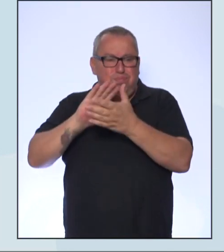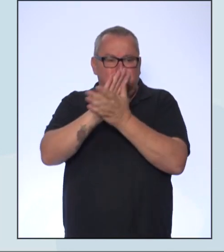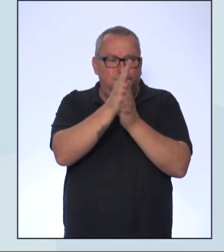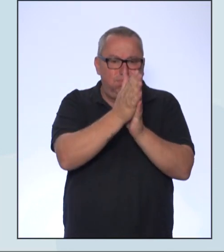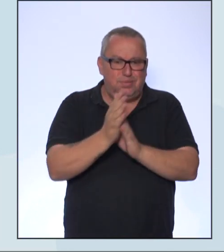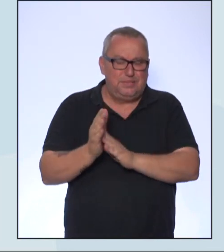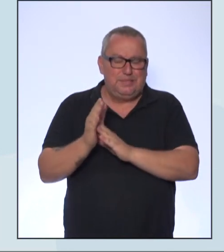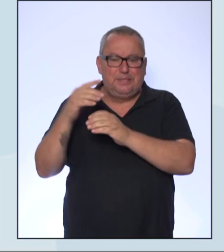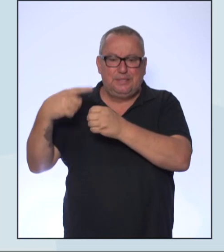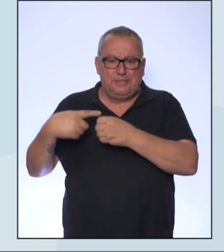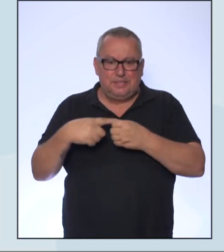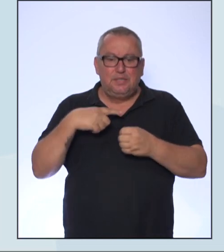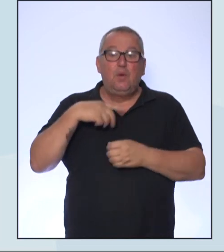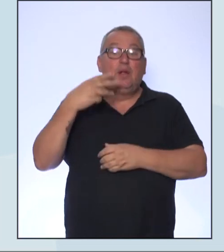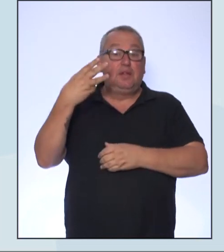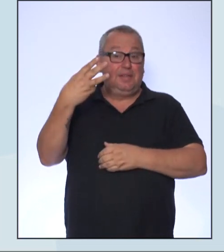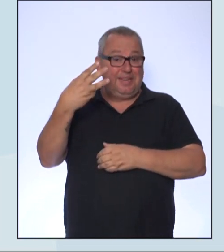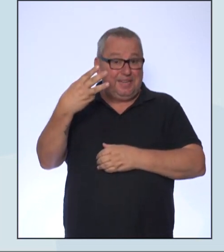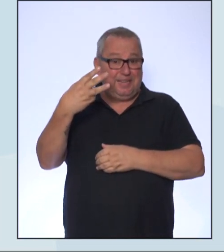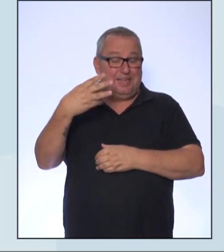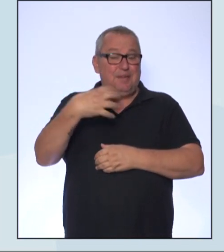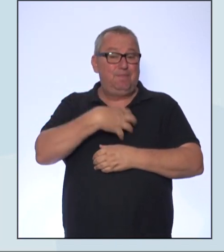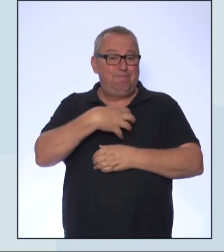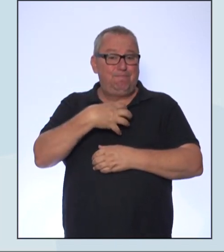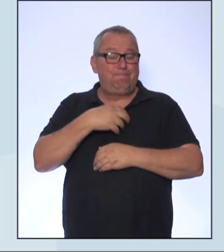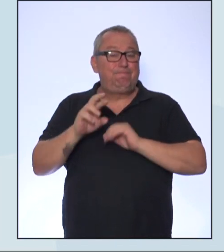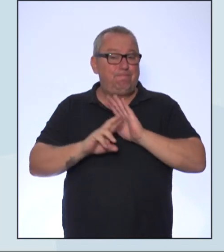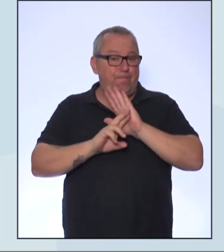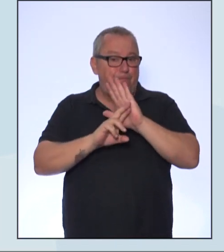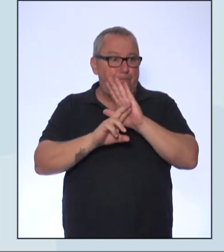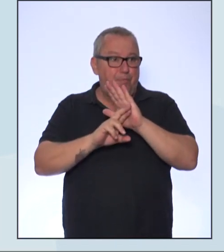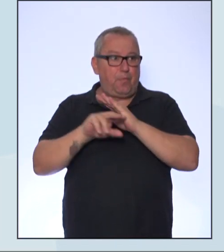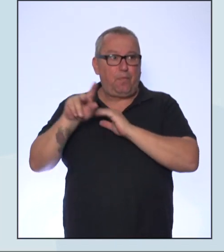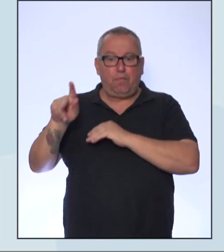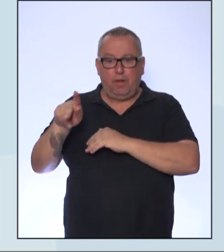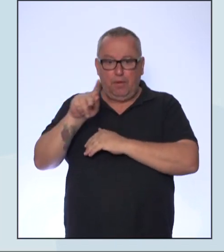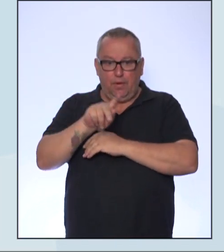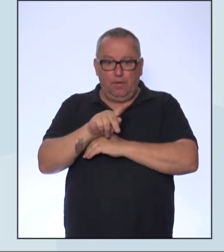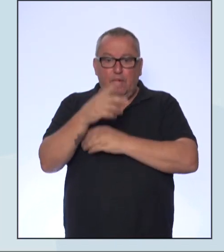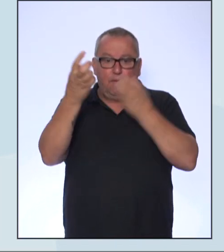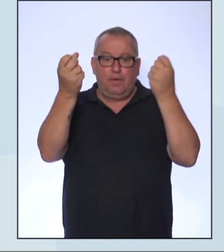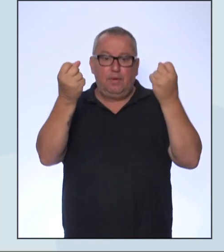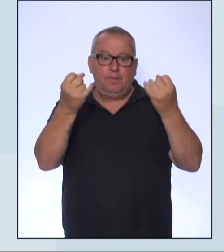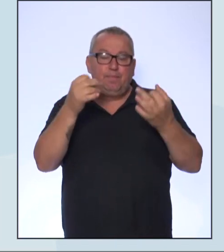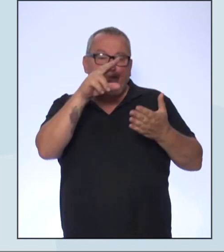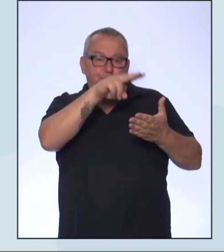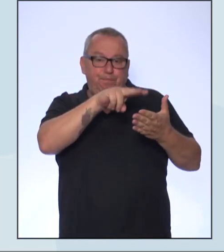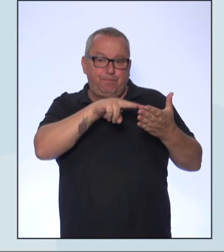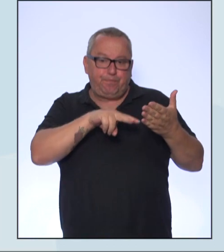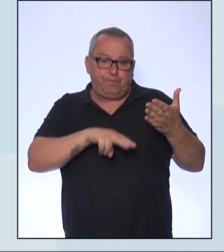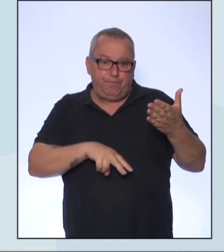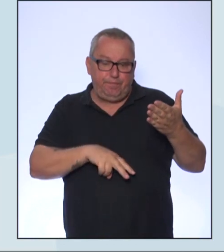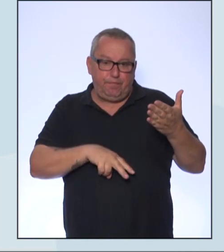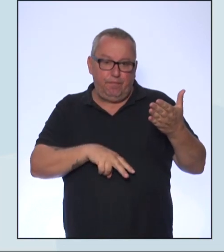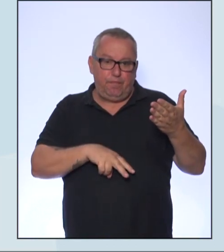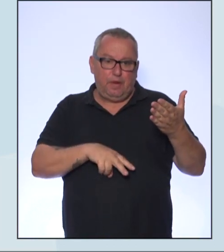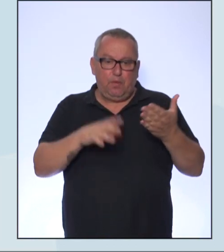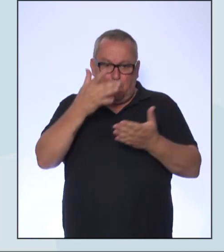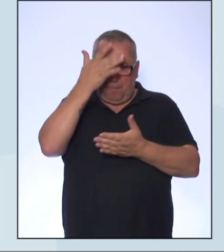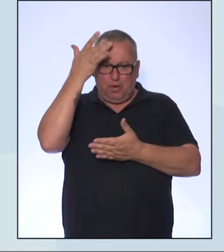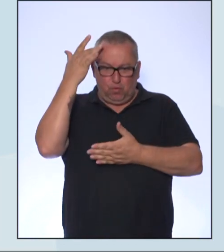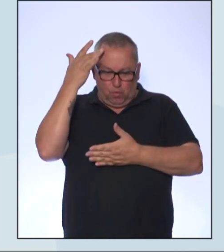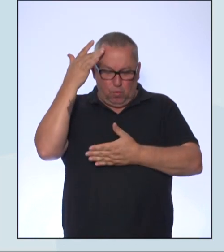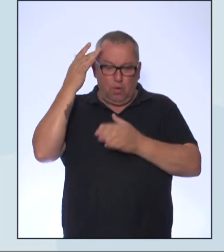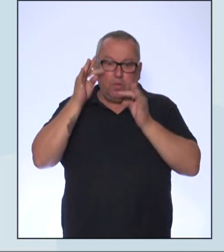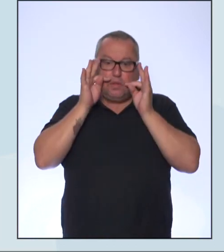três situações muito representativas. A professora Milene vai fazer a leitura de um relato de